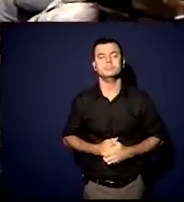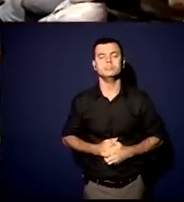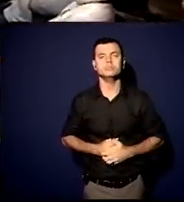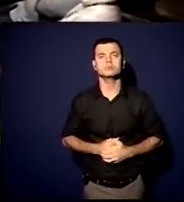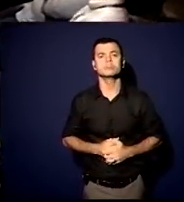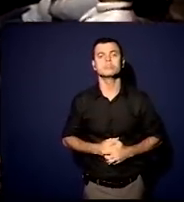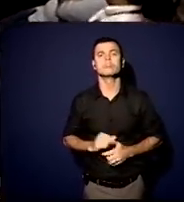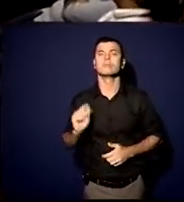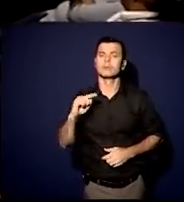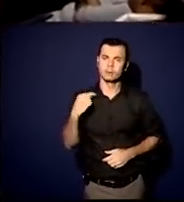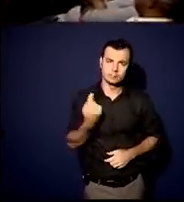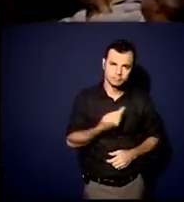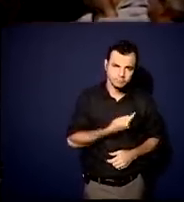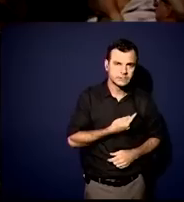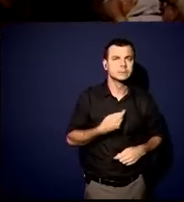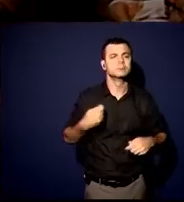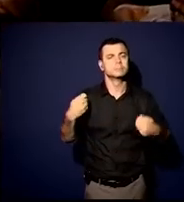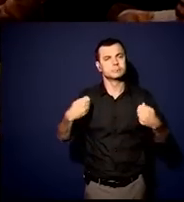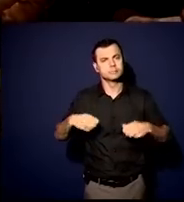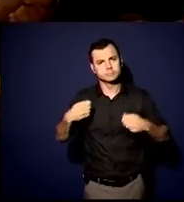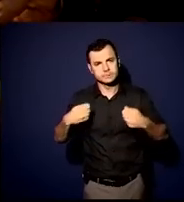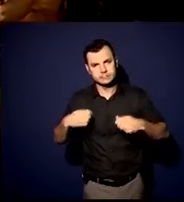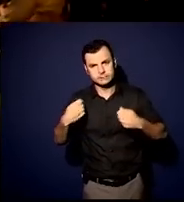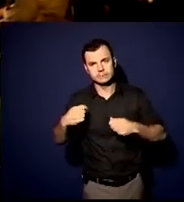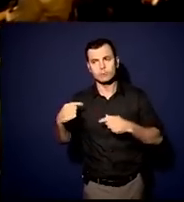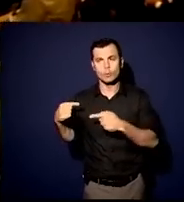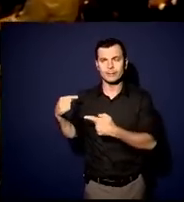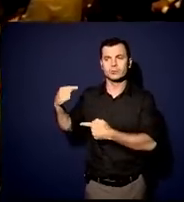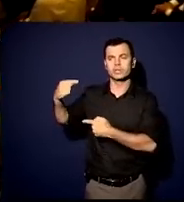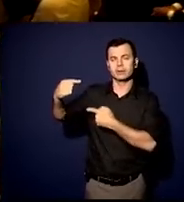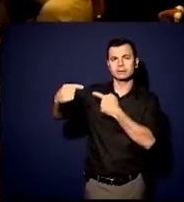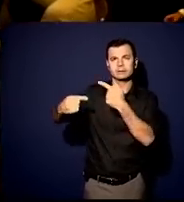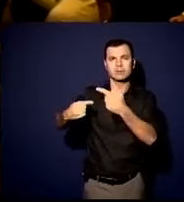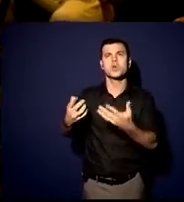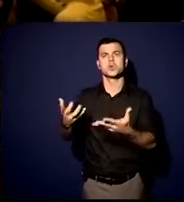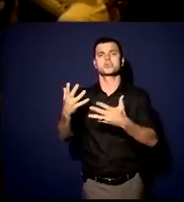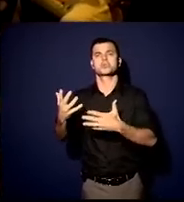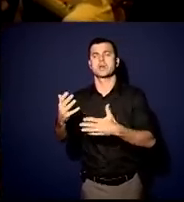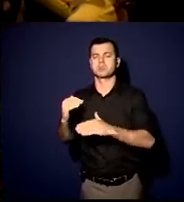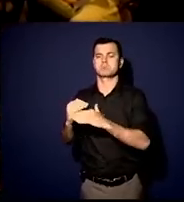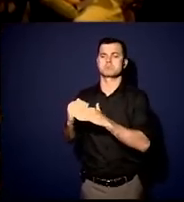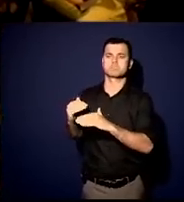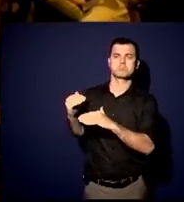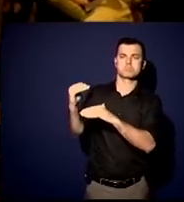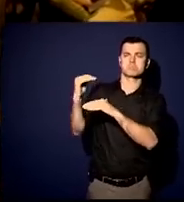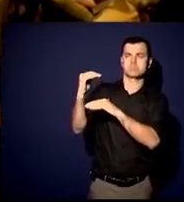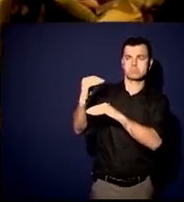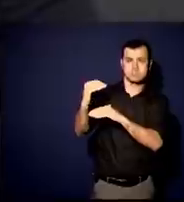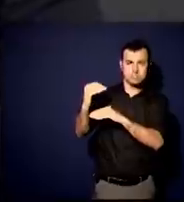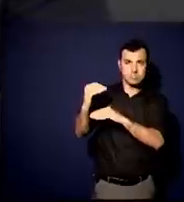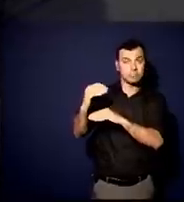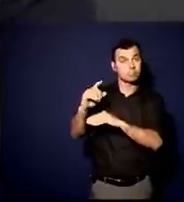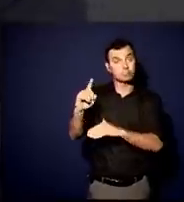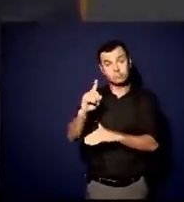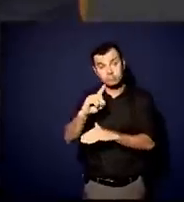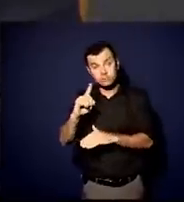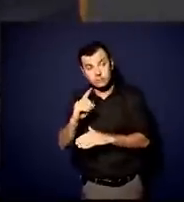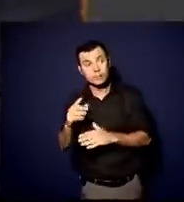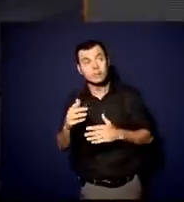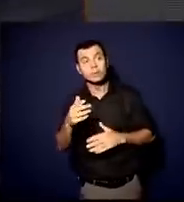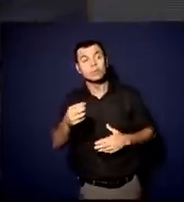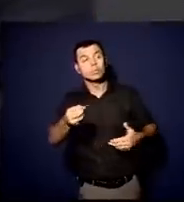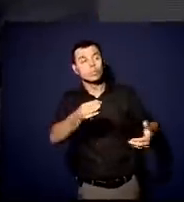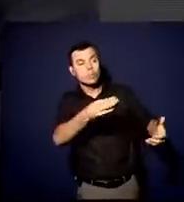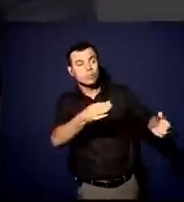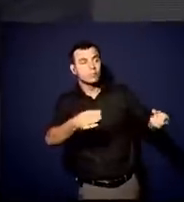Nós temos que ser mais uma geração do que procurar cargo. Temos que ser uma geração que inspire novas